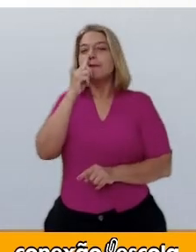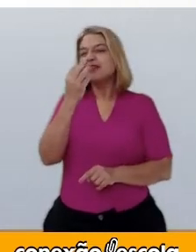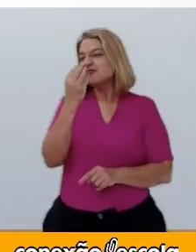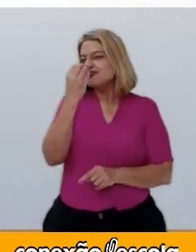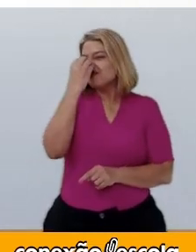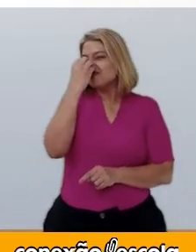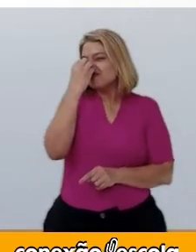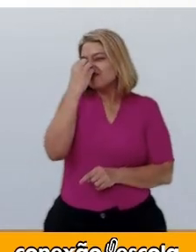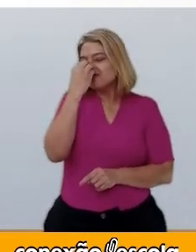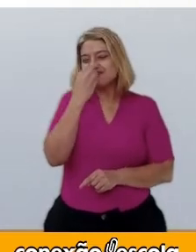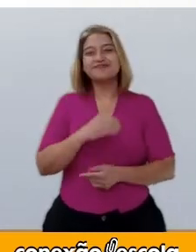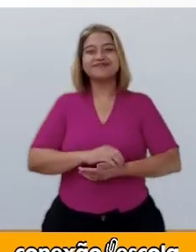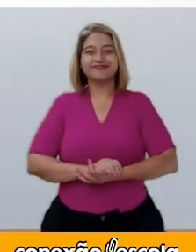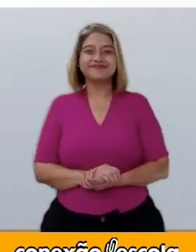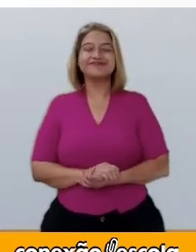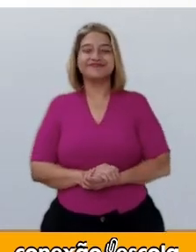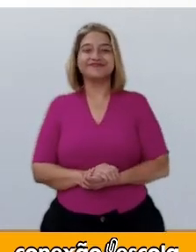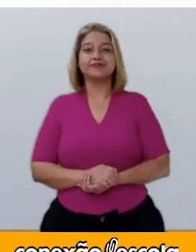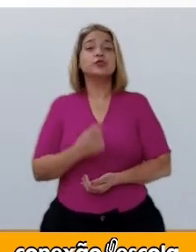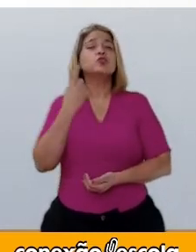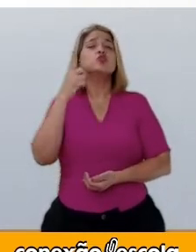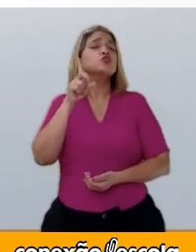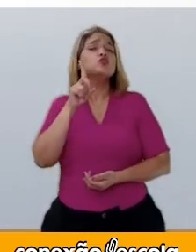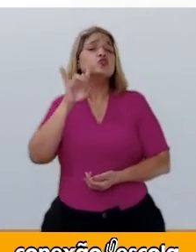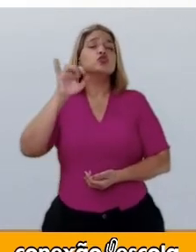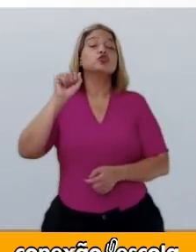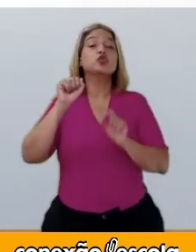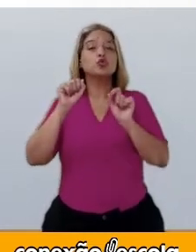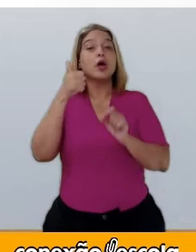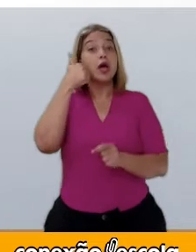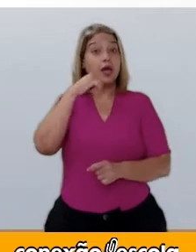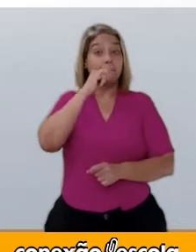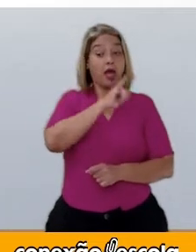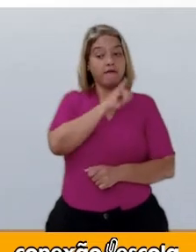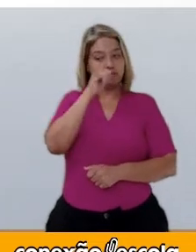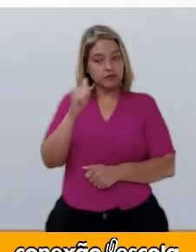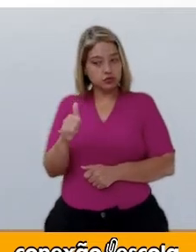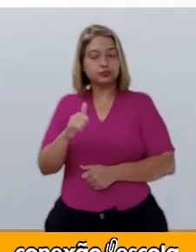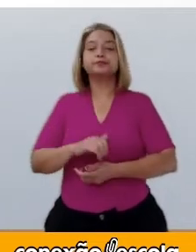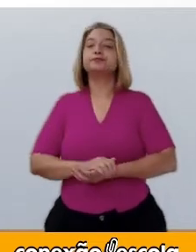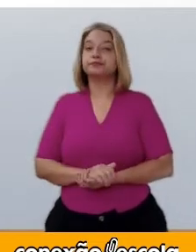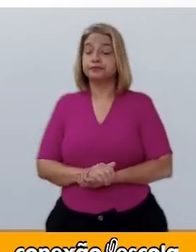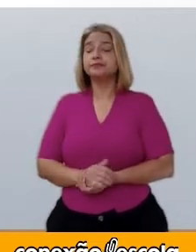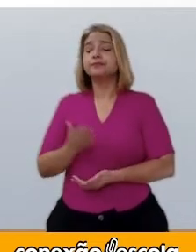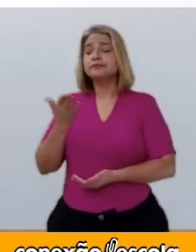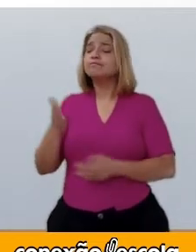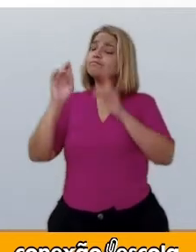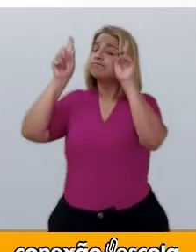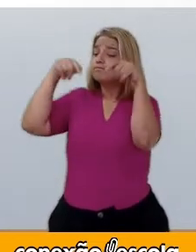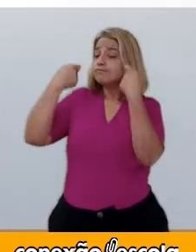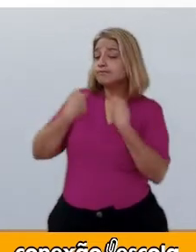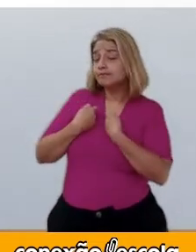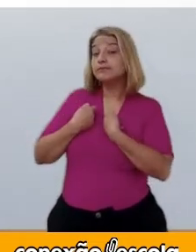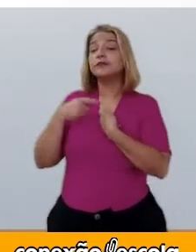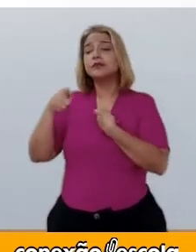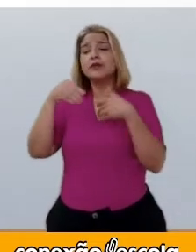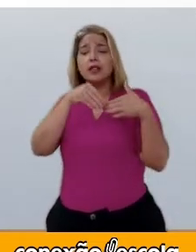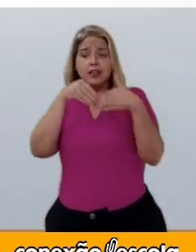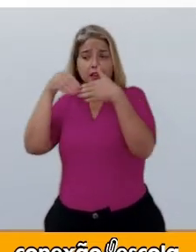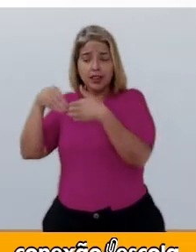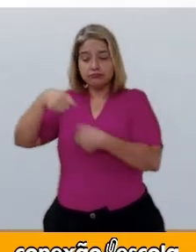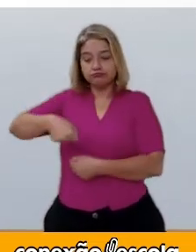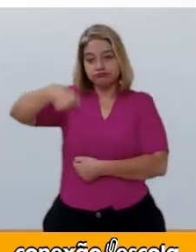bolinha. Um dia, sua mãe lhe disse, Chapeuzinho, leve essa